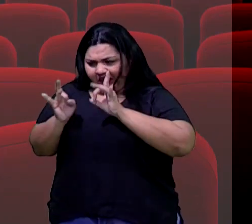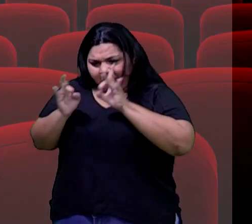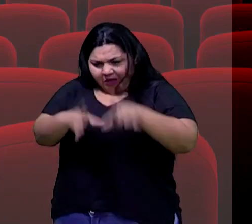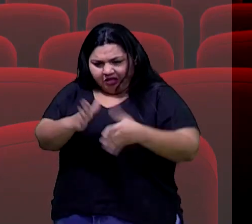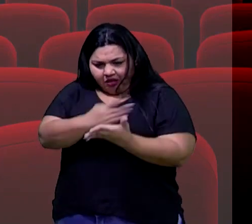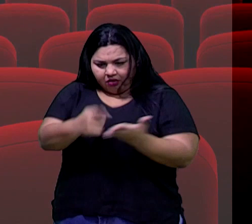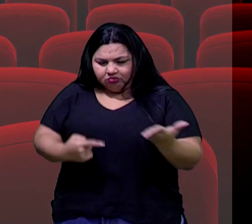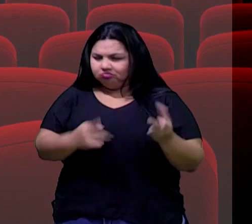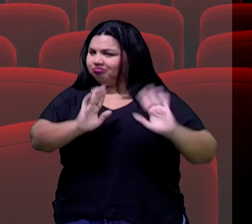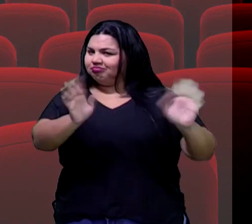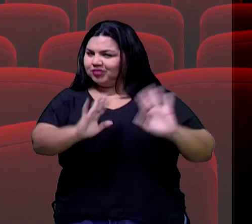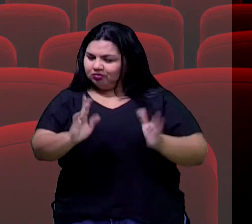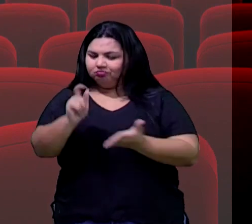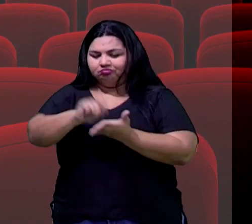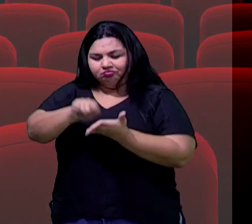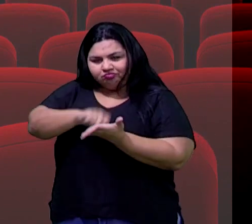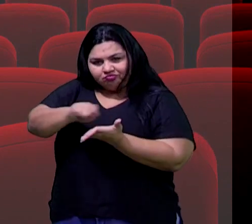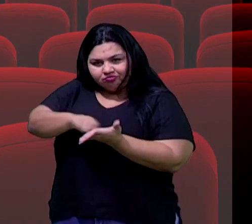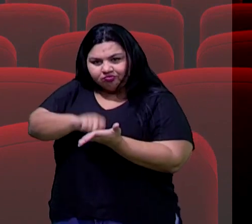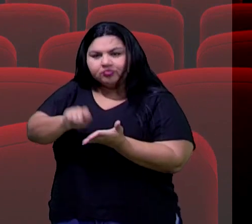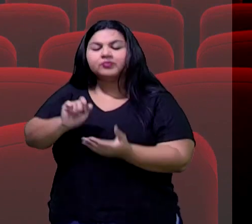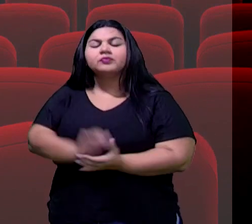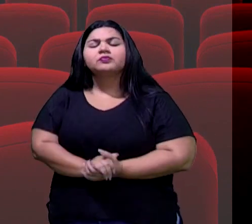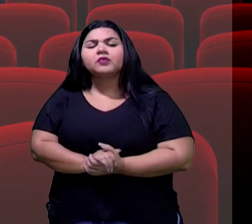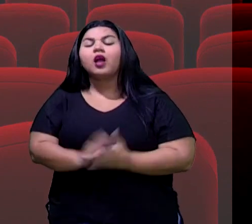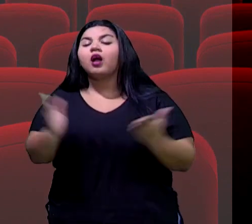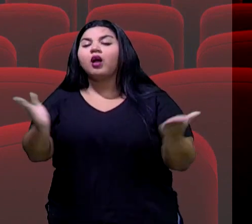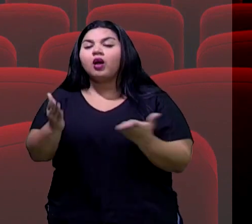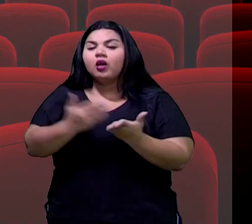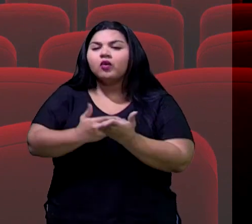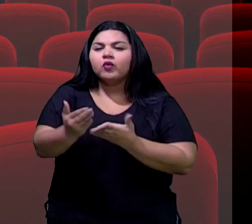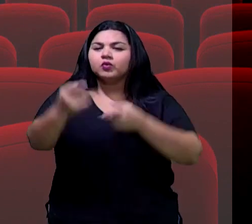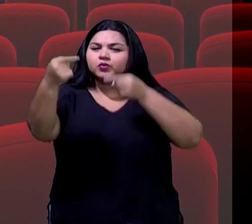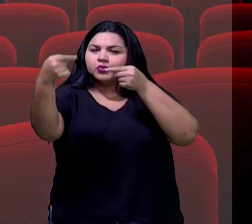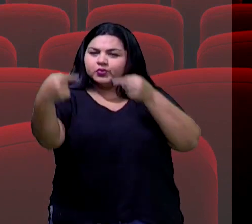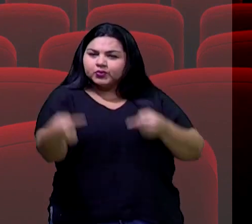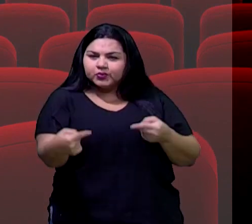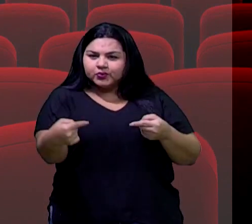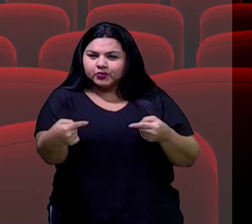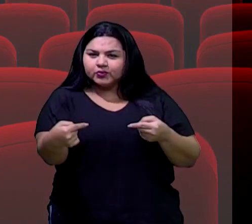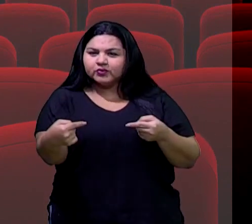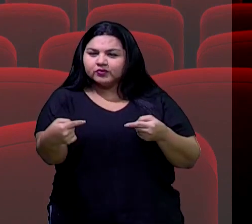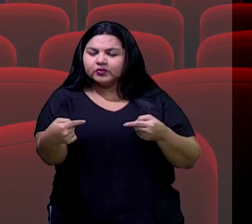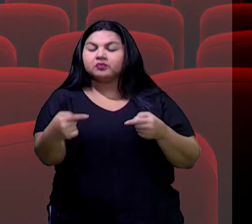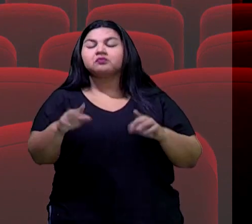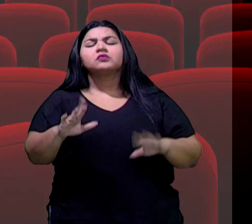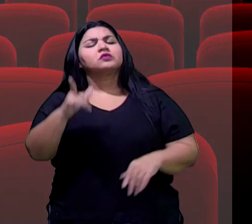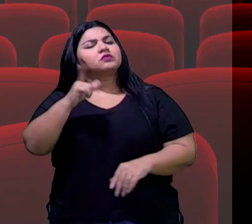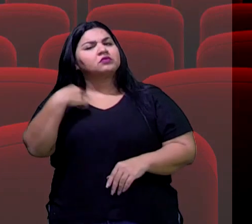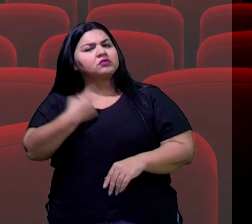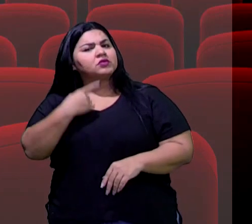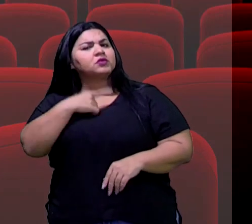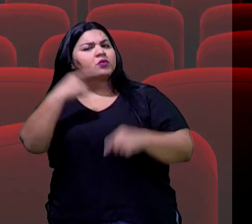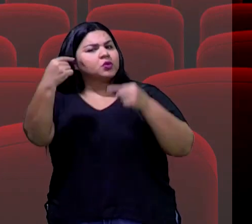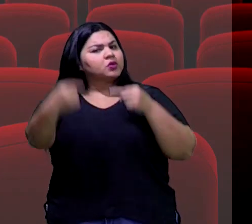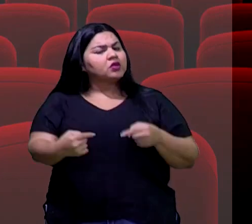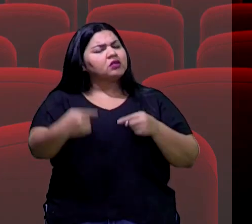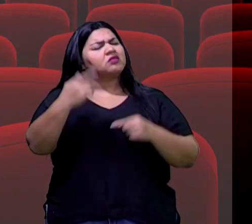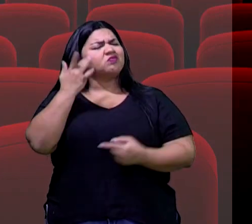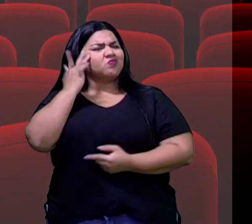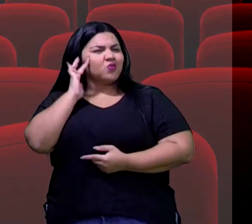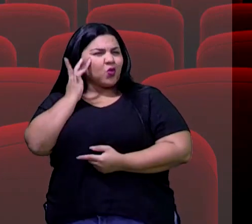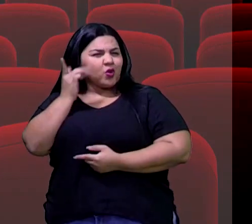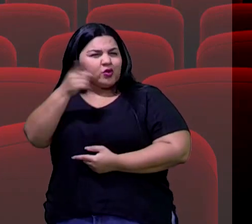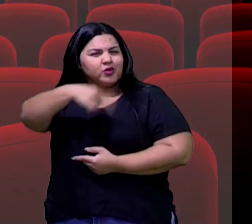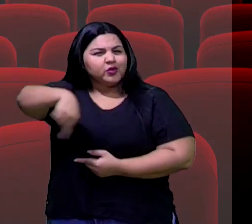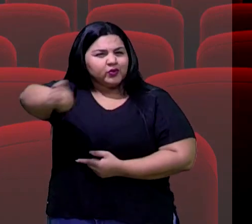não, tá bom? E olha só, vamos iniciar aí com desafio, não A gente tem o desafio que eu acho que